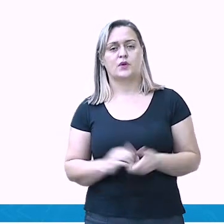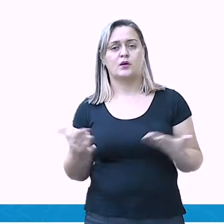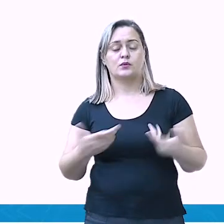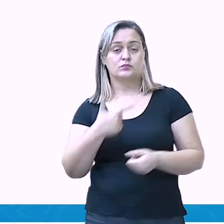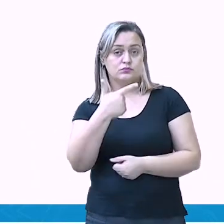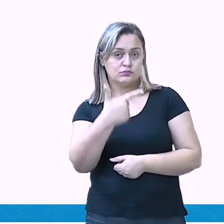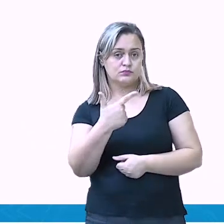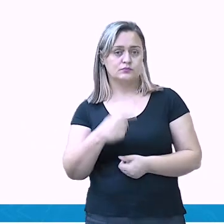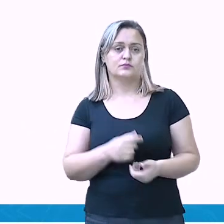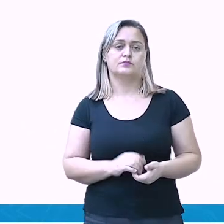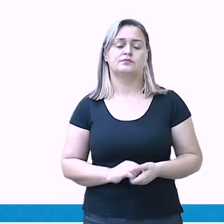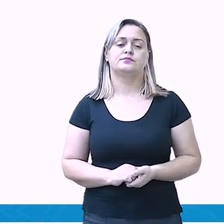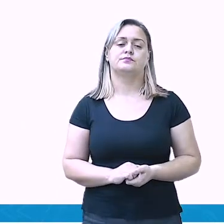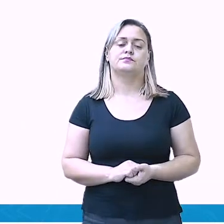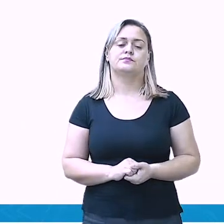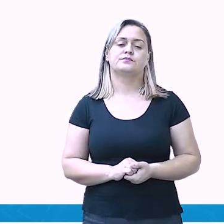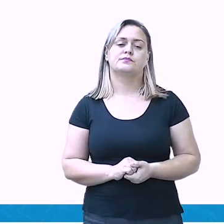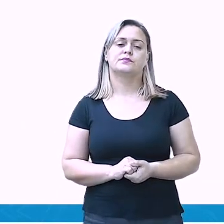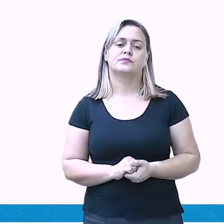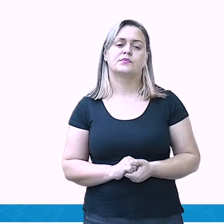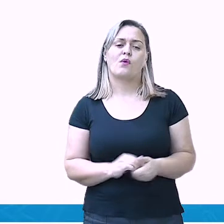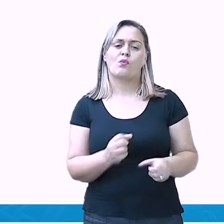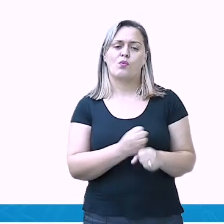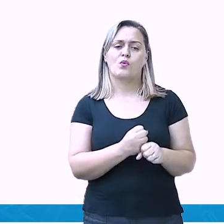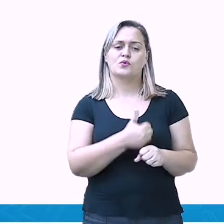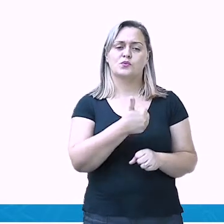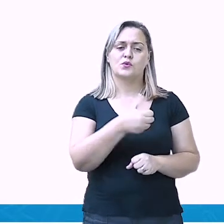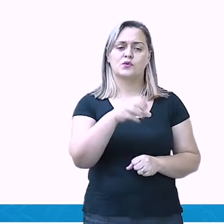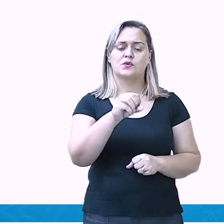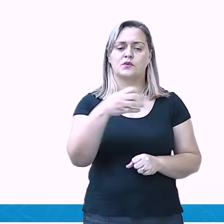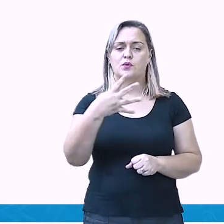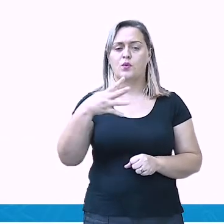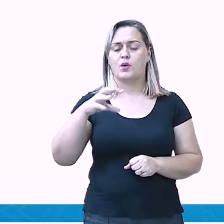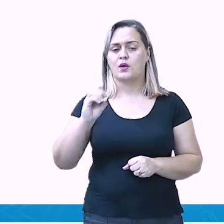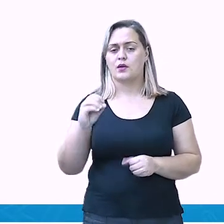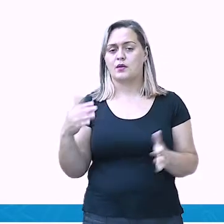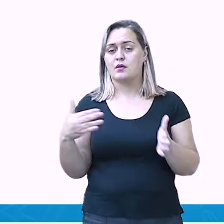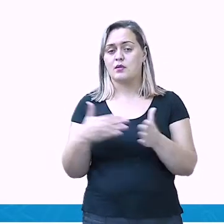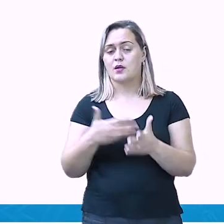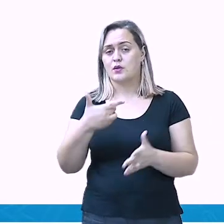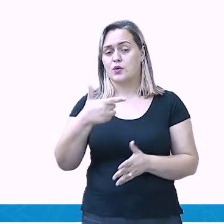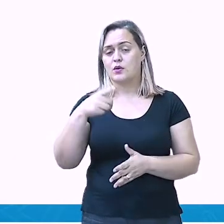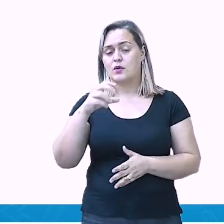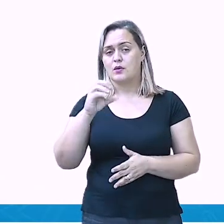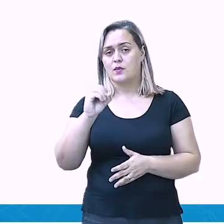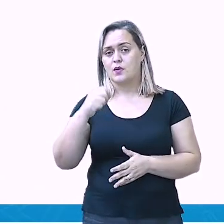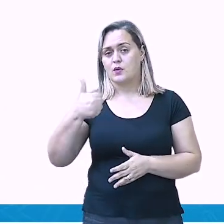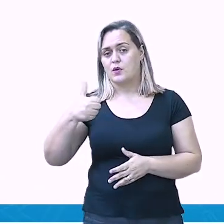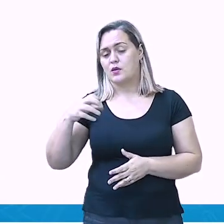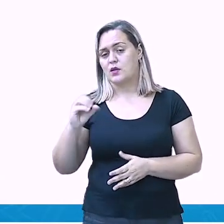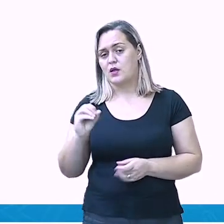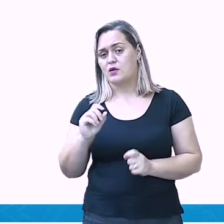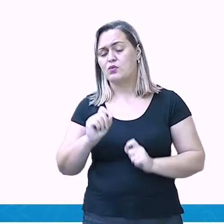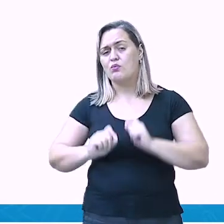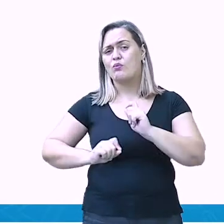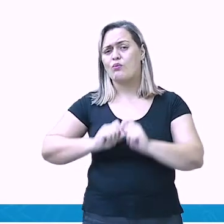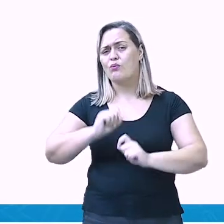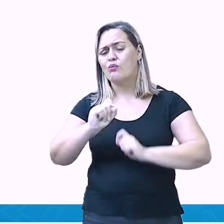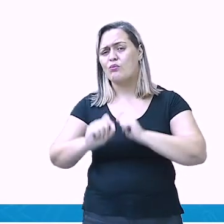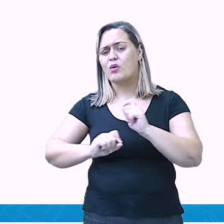2. No período de 1940 a 2010, quais mudanças